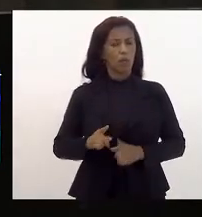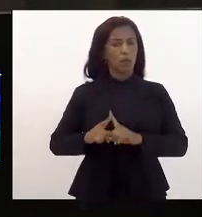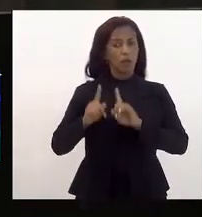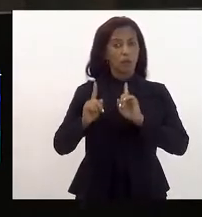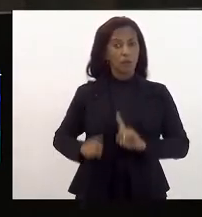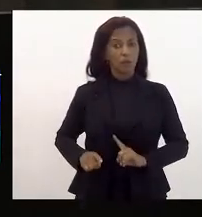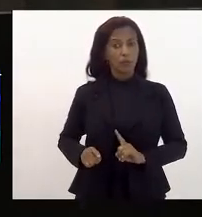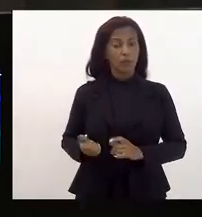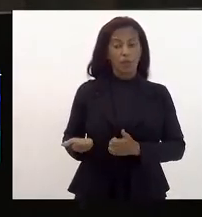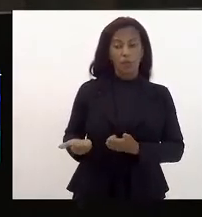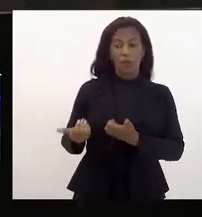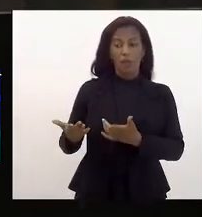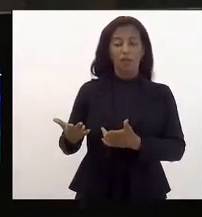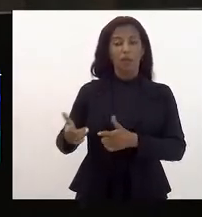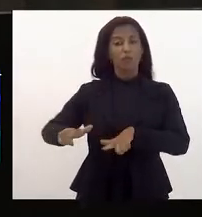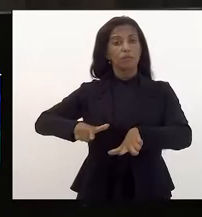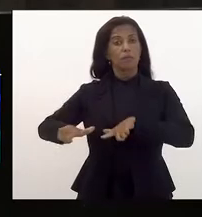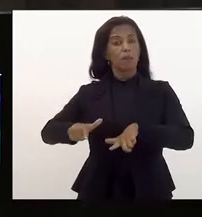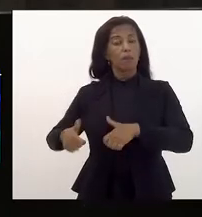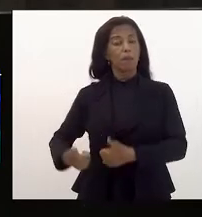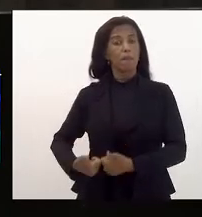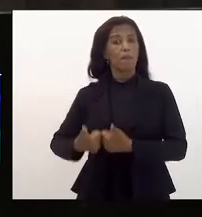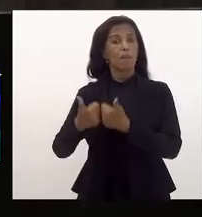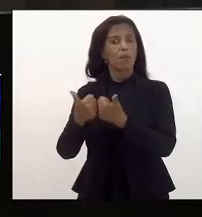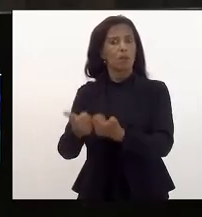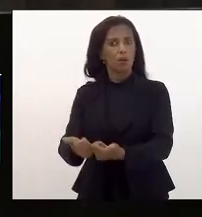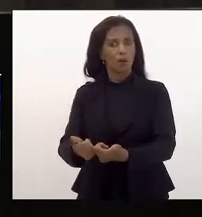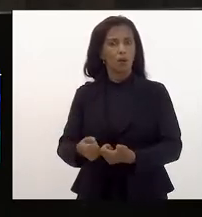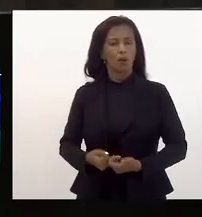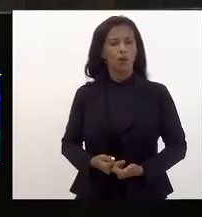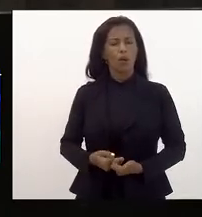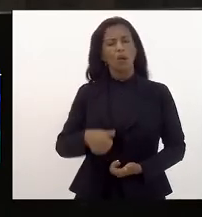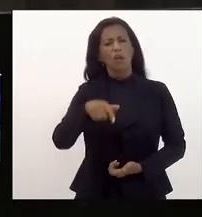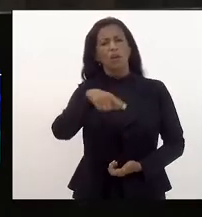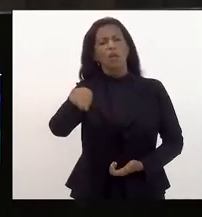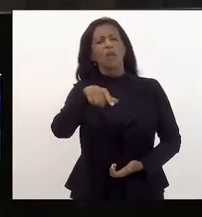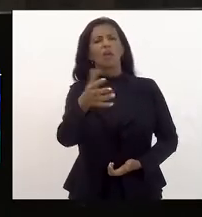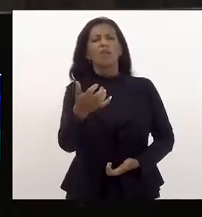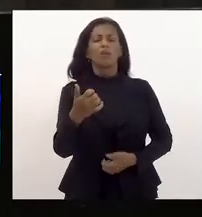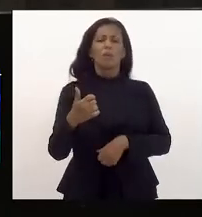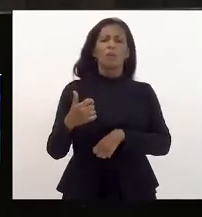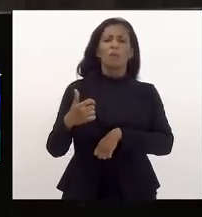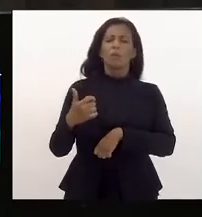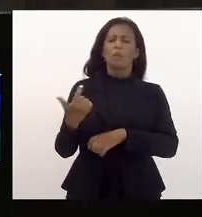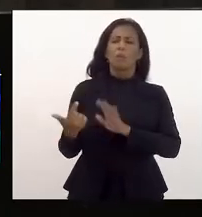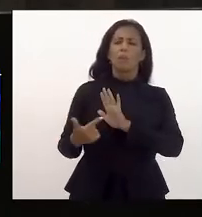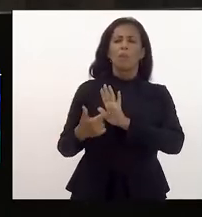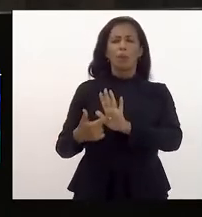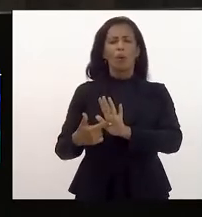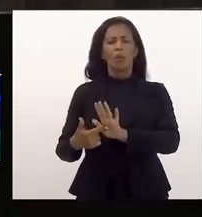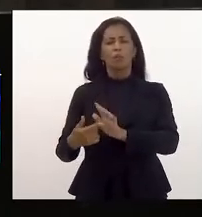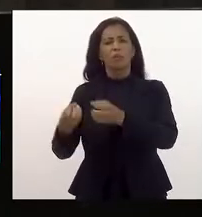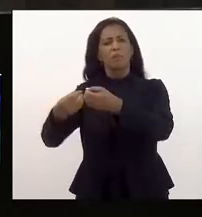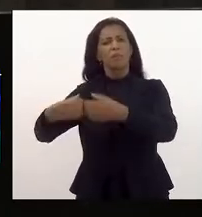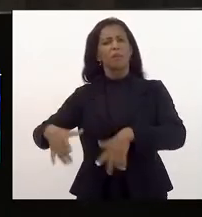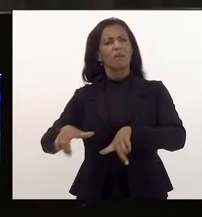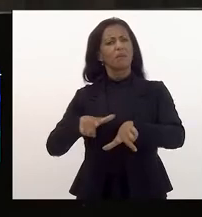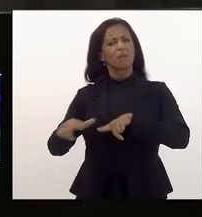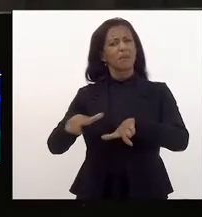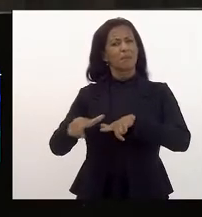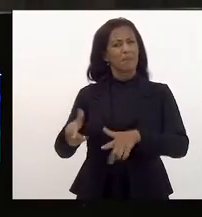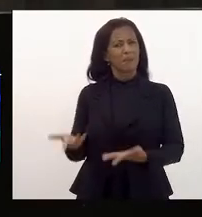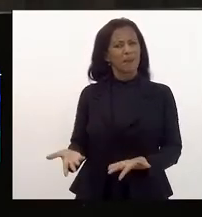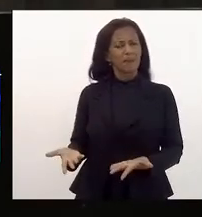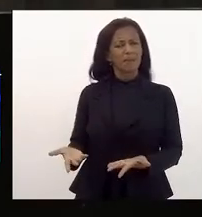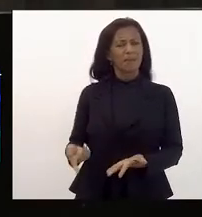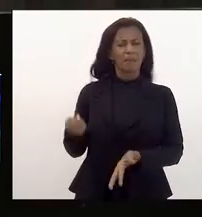público que presta um serviço melhor. Eu quero que me apontem aqui em que momento precarizar o direito do servidor trouxe